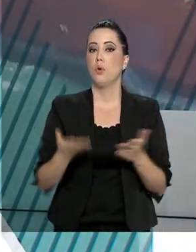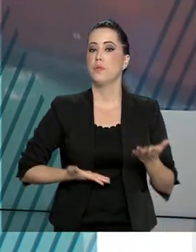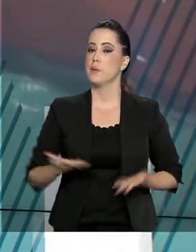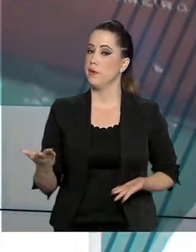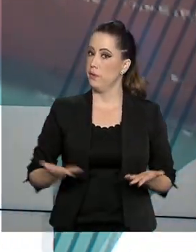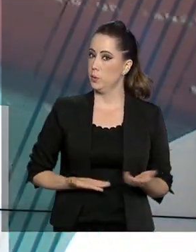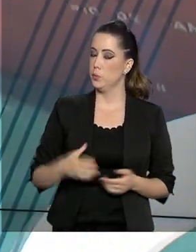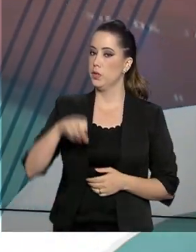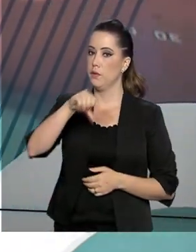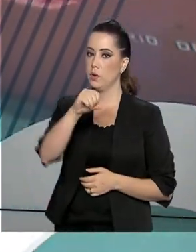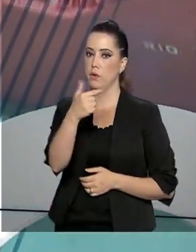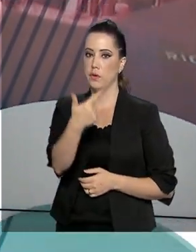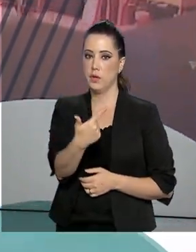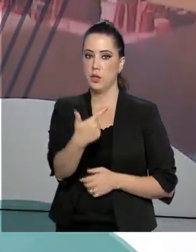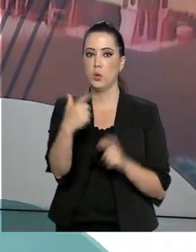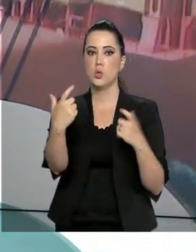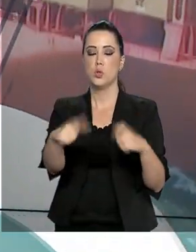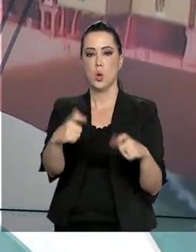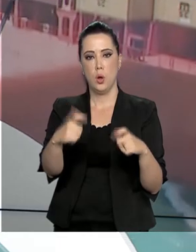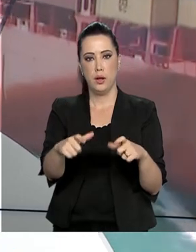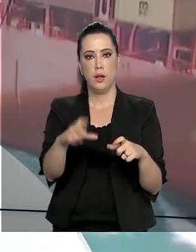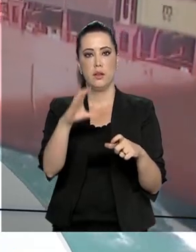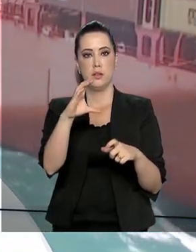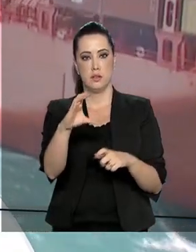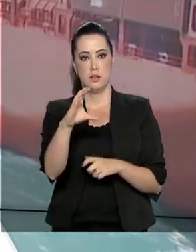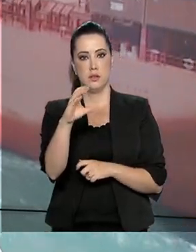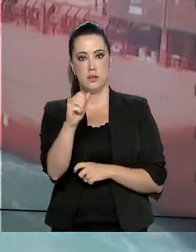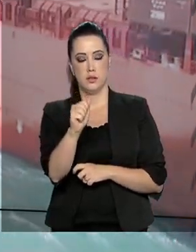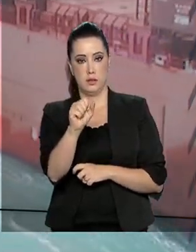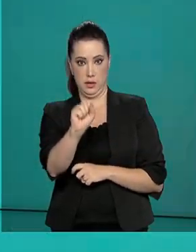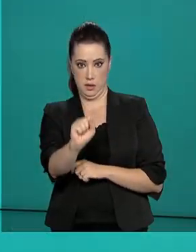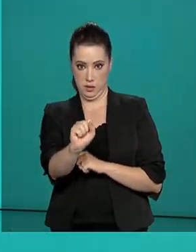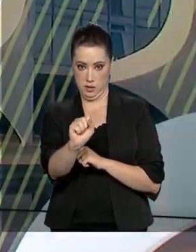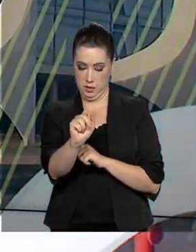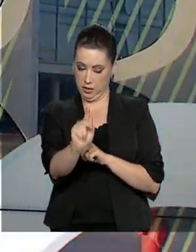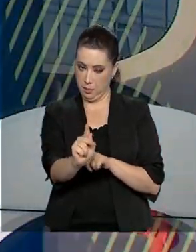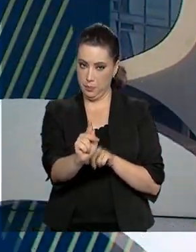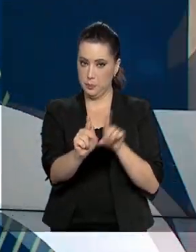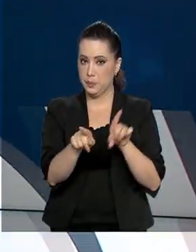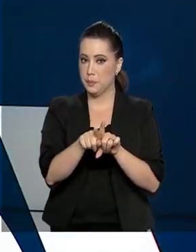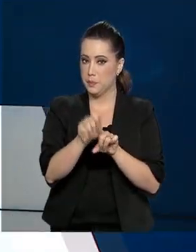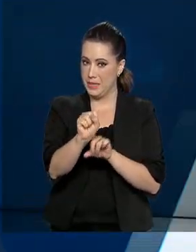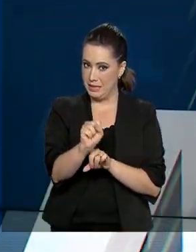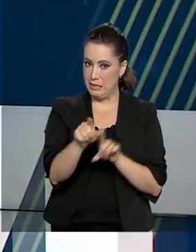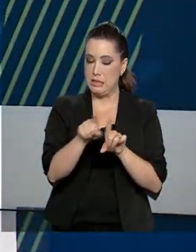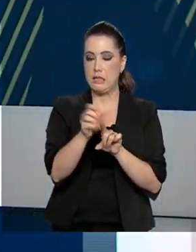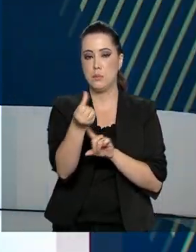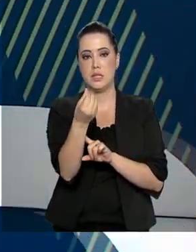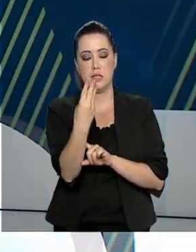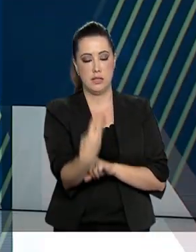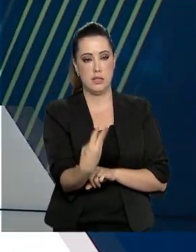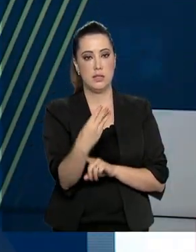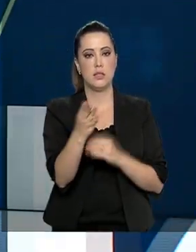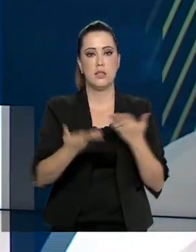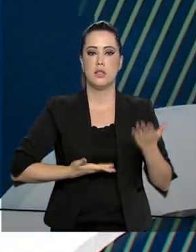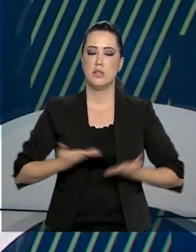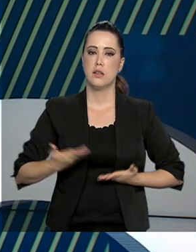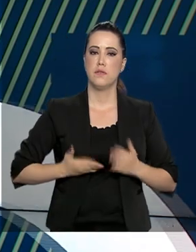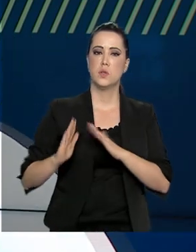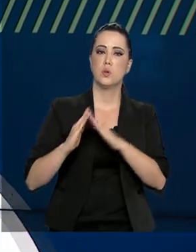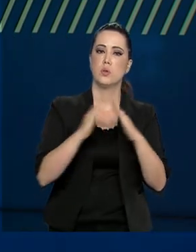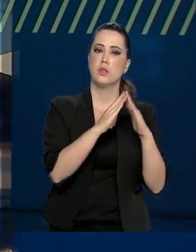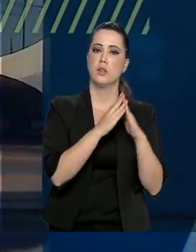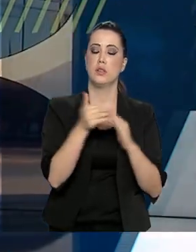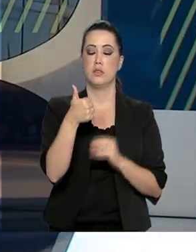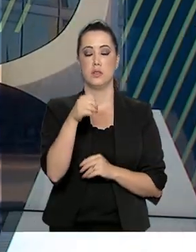como 92 centros de atenção psicossocial, 63 serviços residenciais terapêuticos, 181